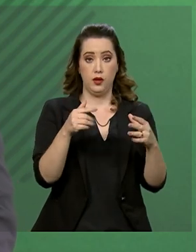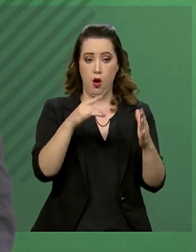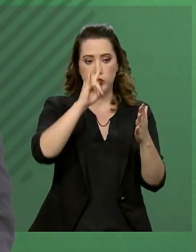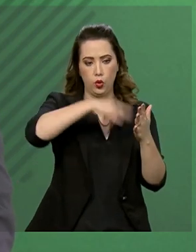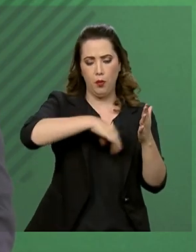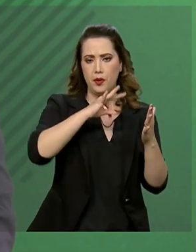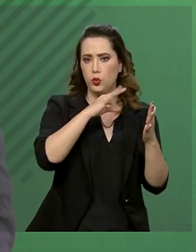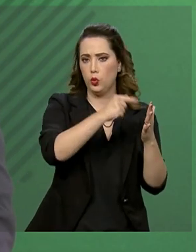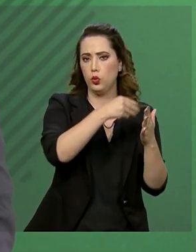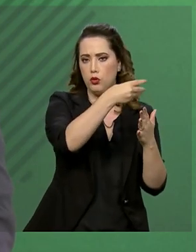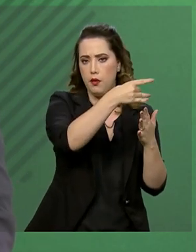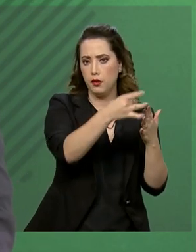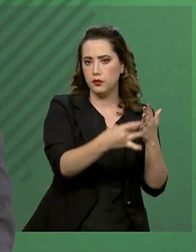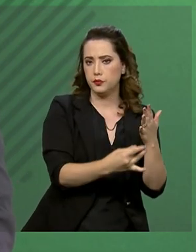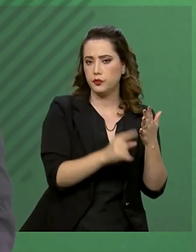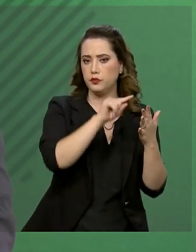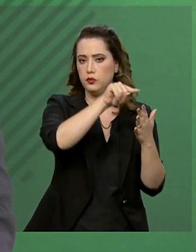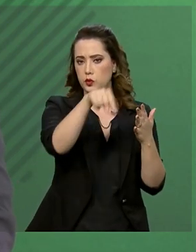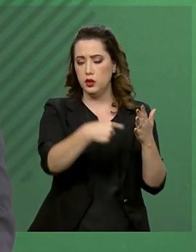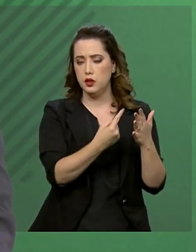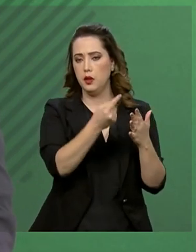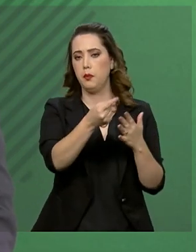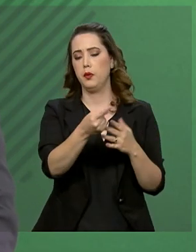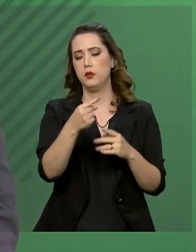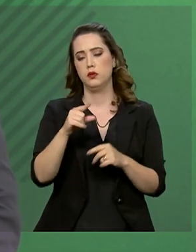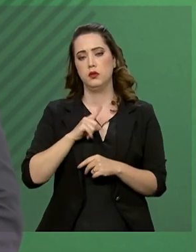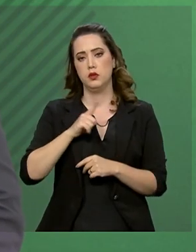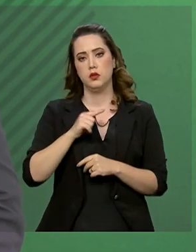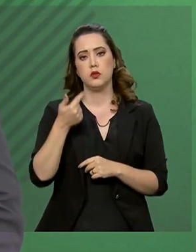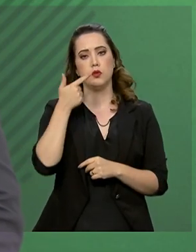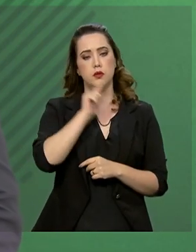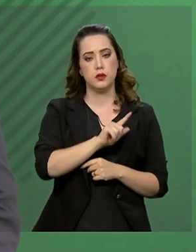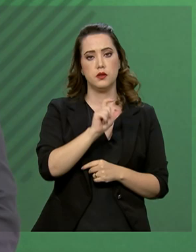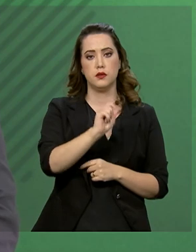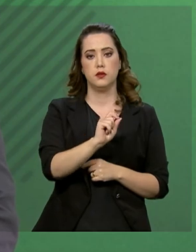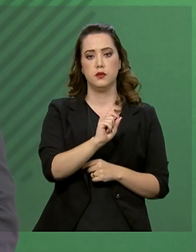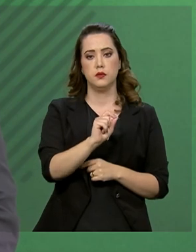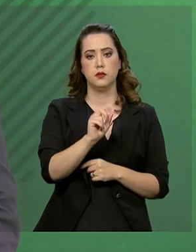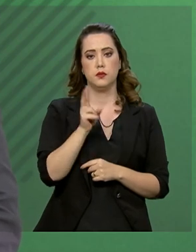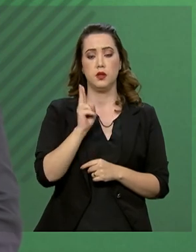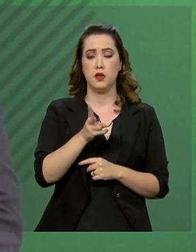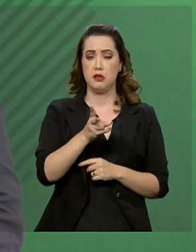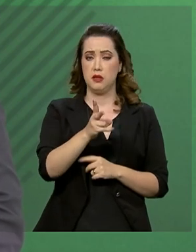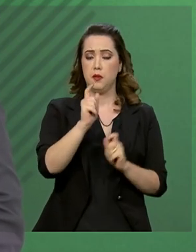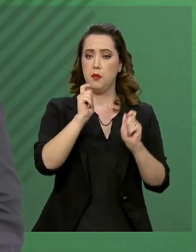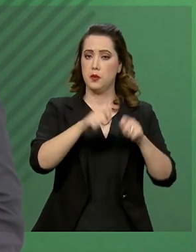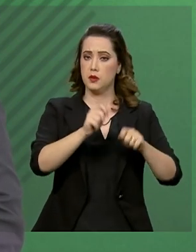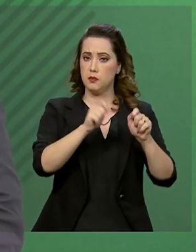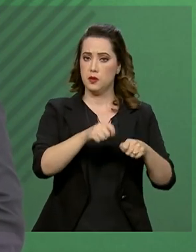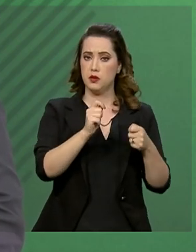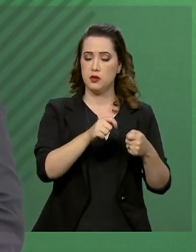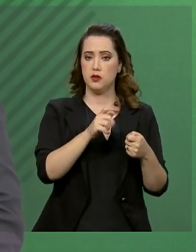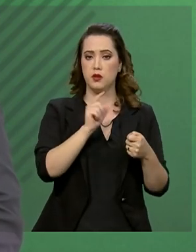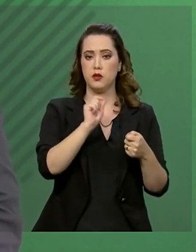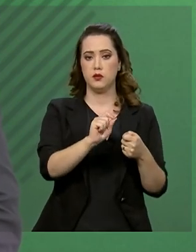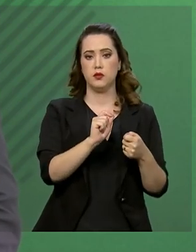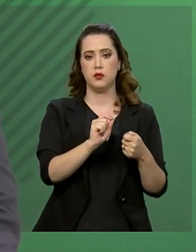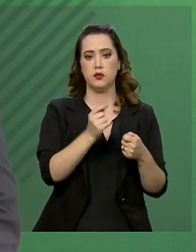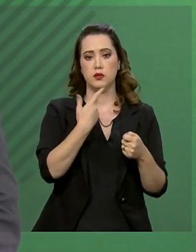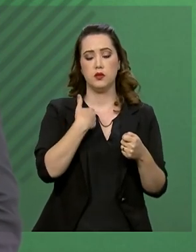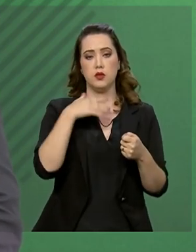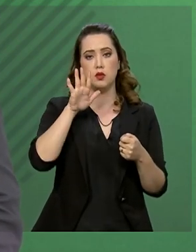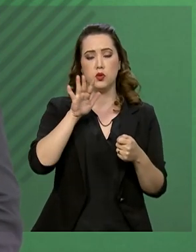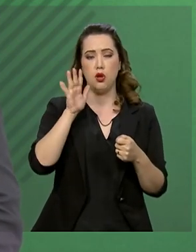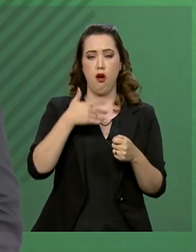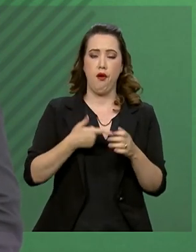Senado e, a partir daí, nós tenhamos, como eu já venho dizendo repetidas vezes, a possibilidade de colocar a ponta do avião